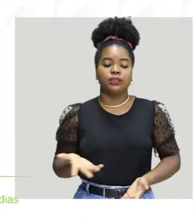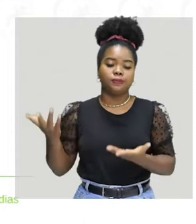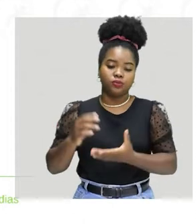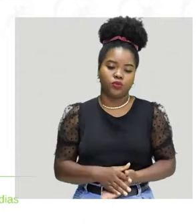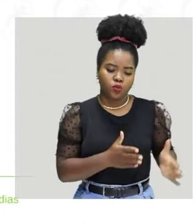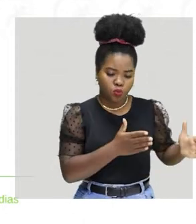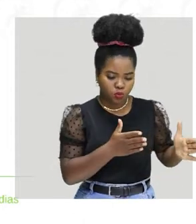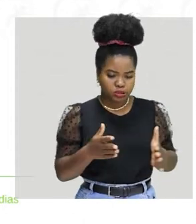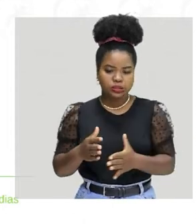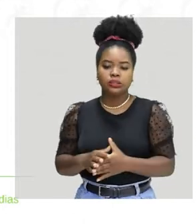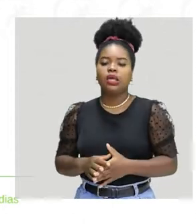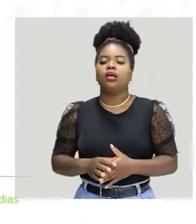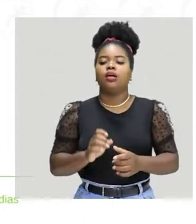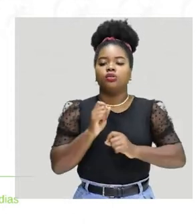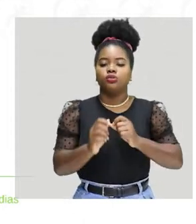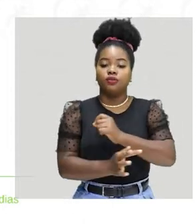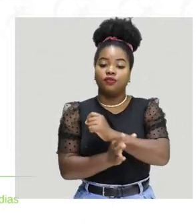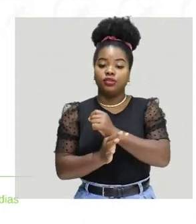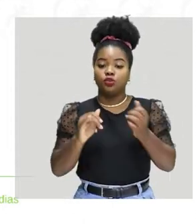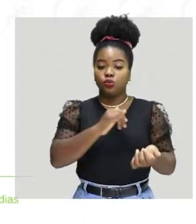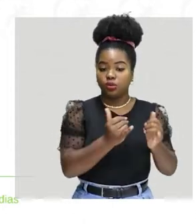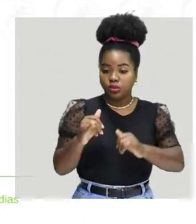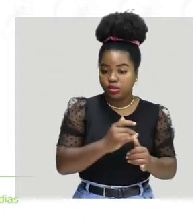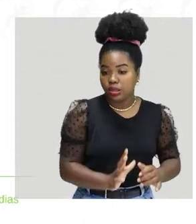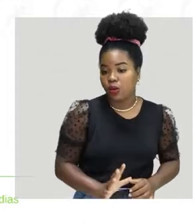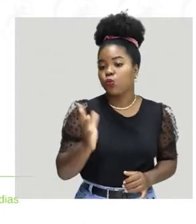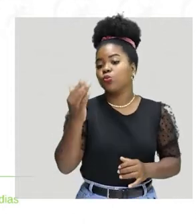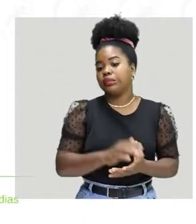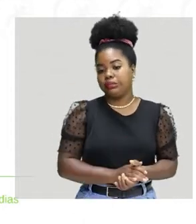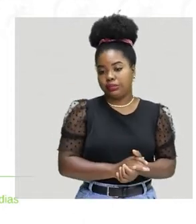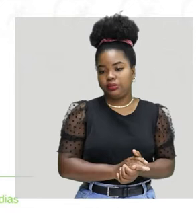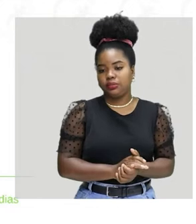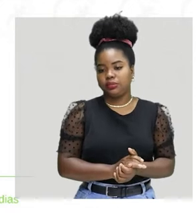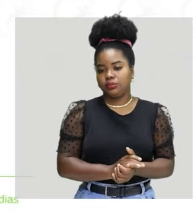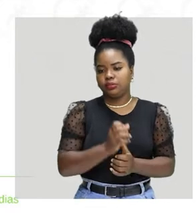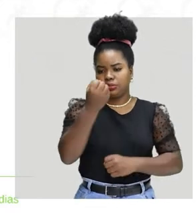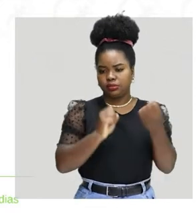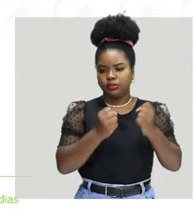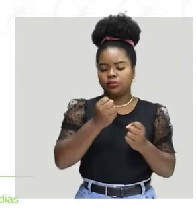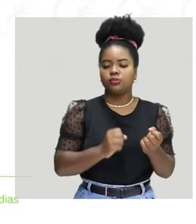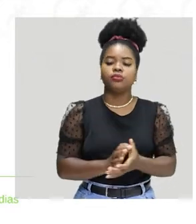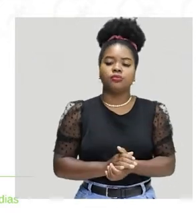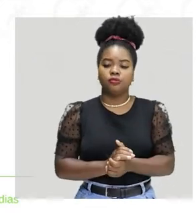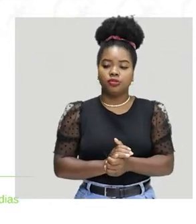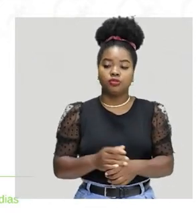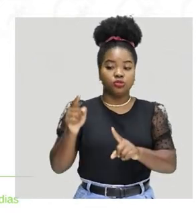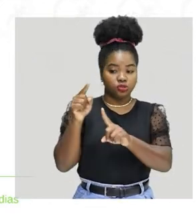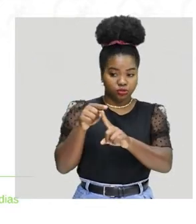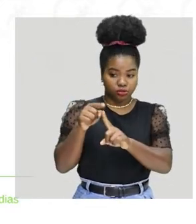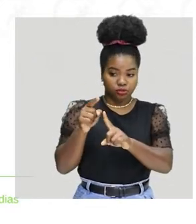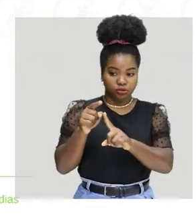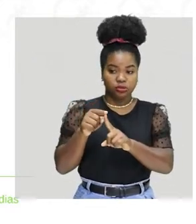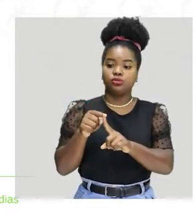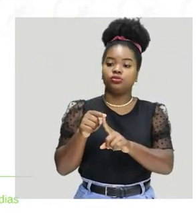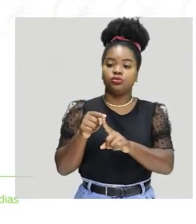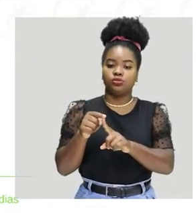físico e químico que ocorre na fabricação dessa bebida são, respectivamente... E aqui nós temos as